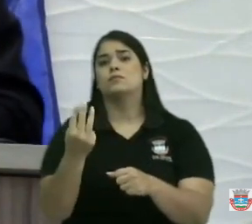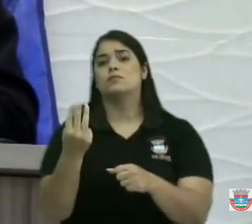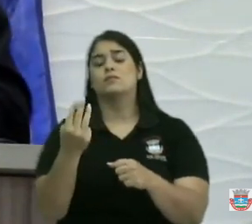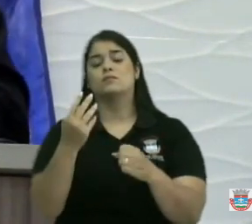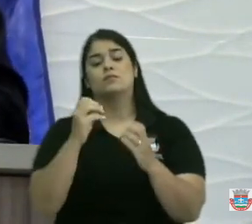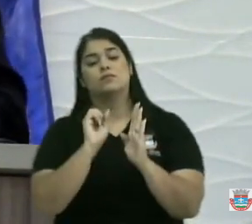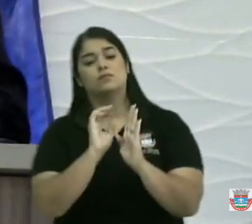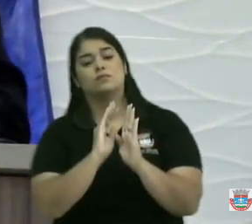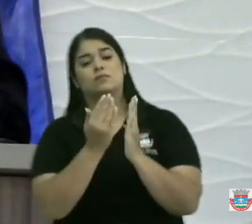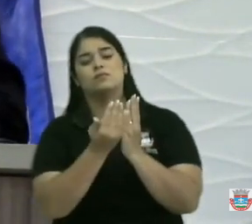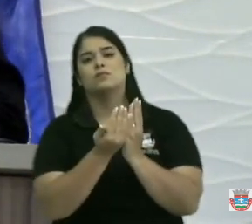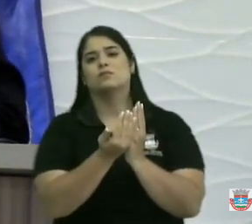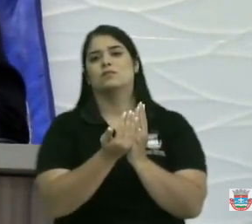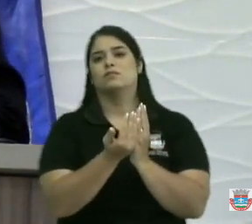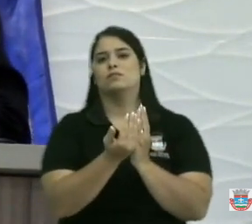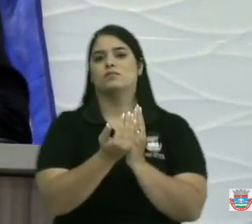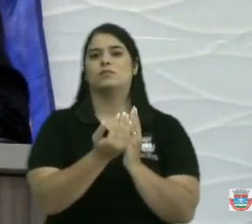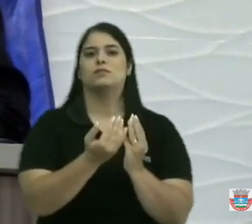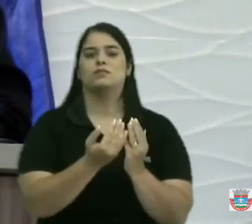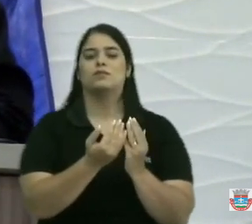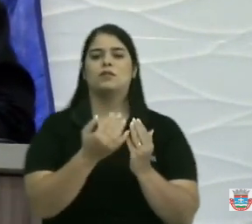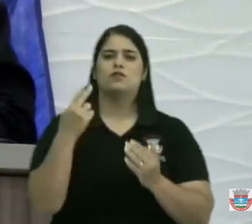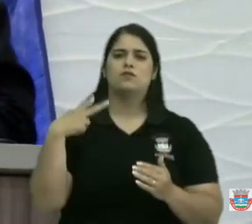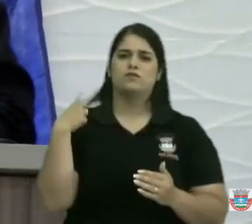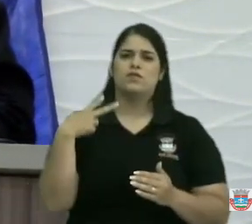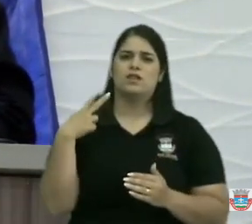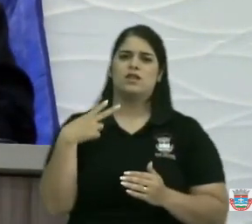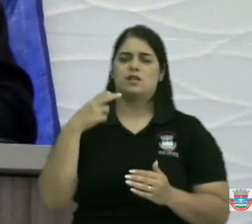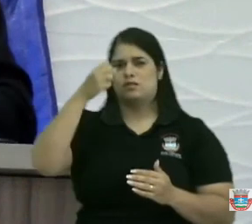aí online que o vereador Cid Clay falou aí